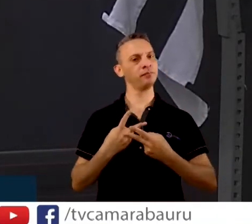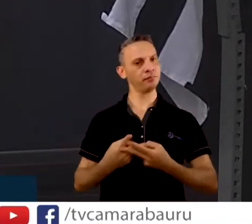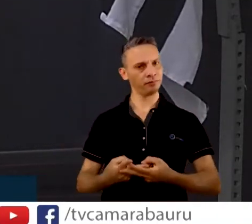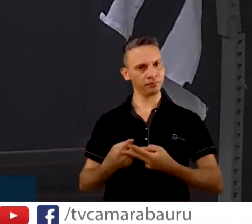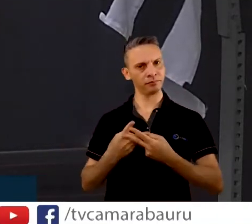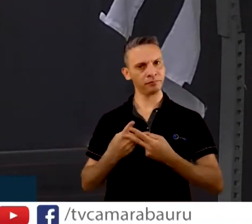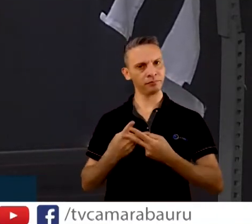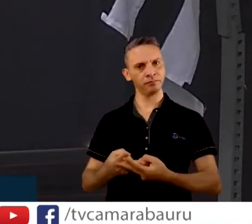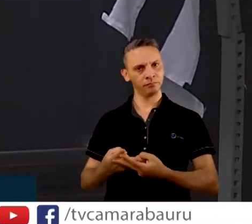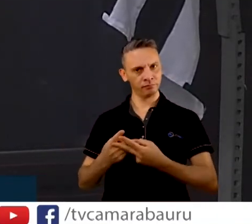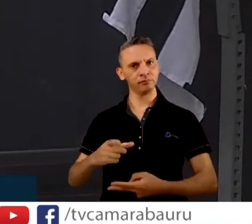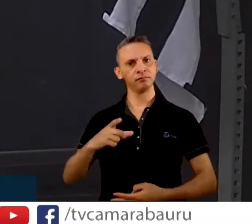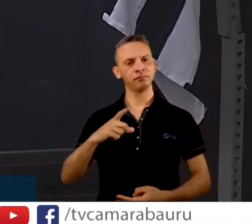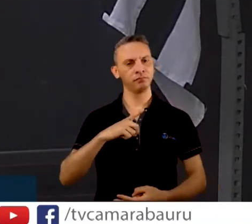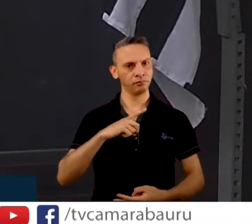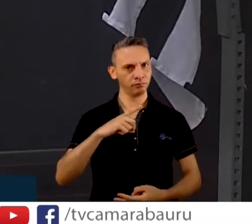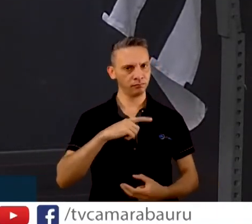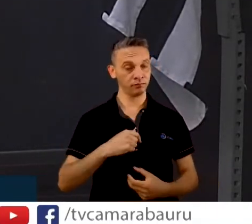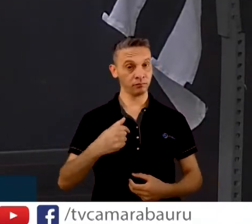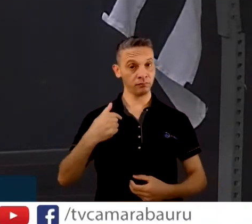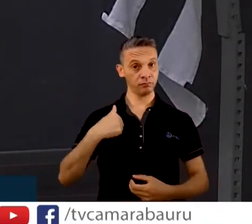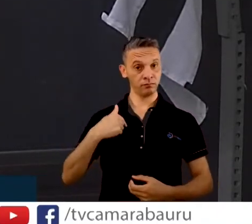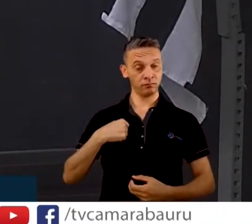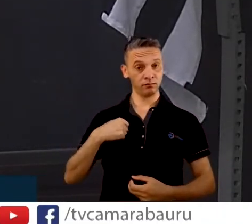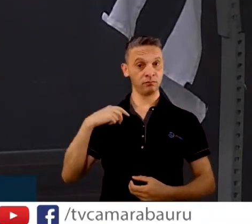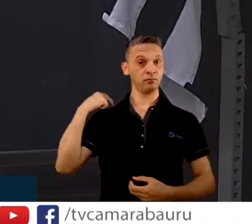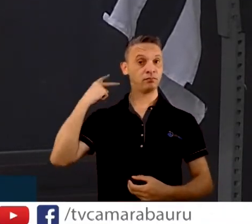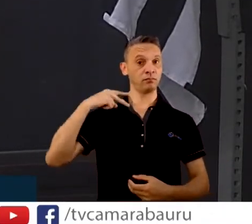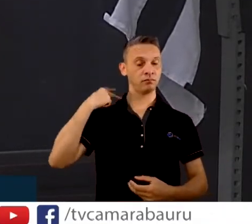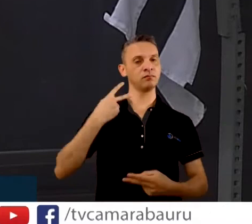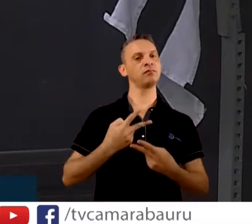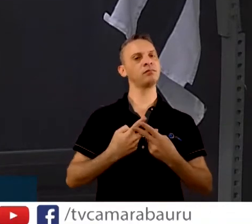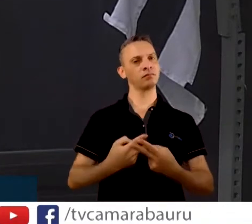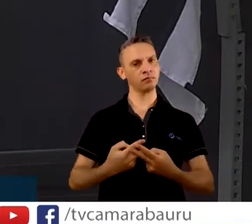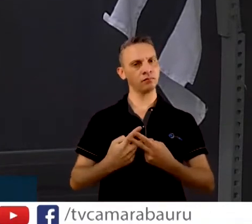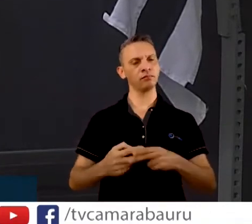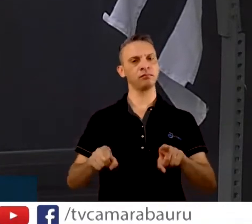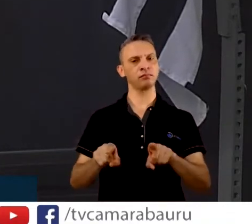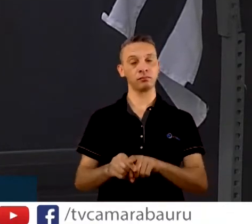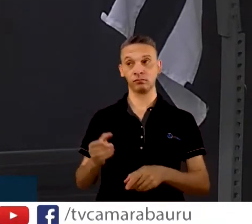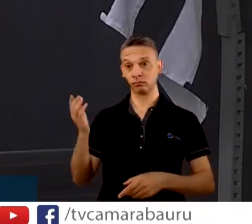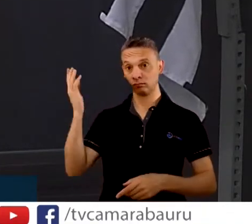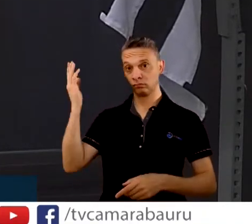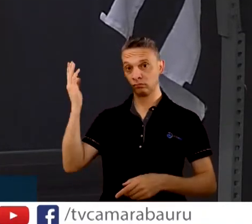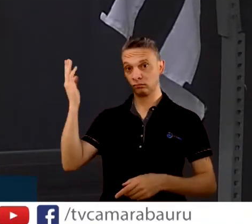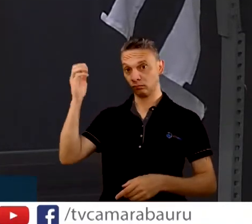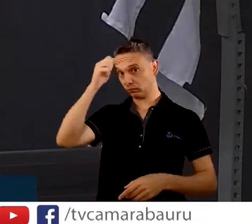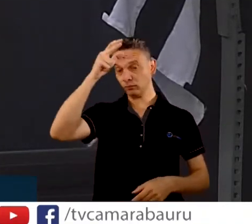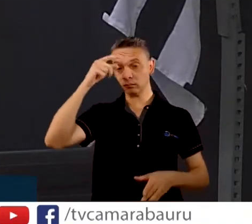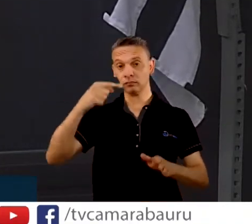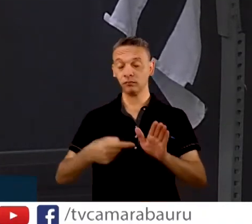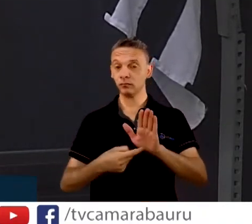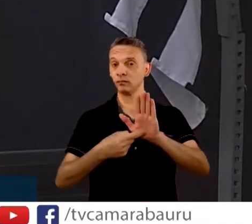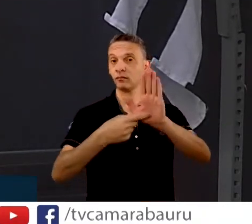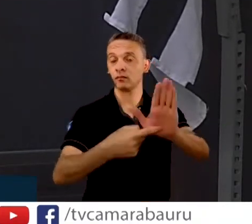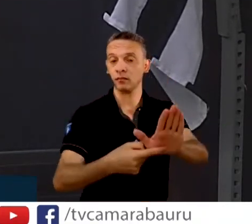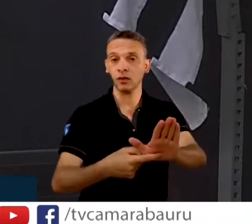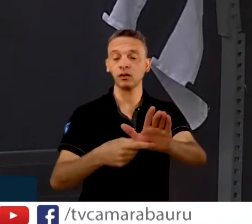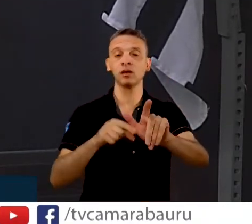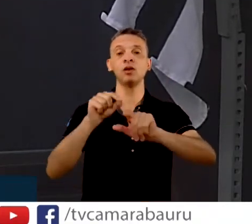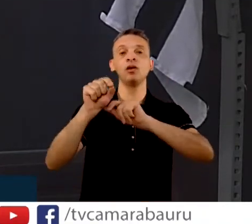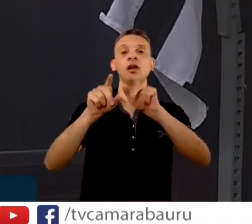e eu digo isso na minha qualidade como encontro. O senhor tem apresentado, a população tem apresentado